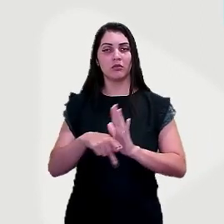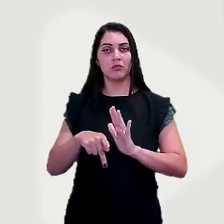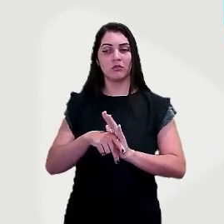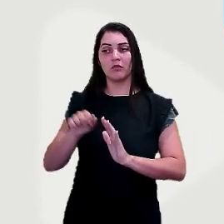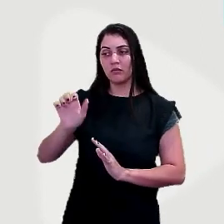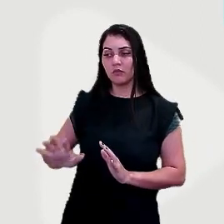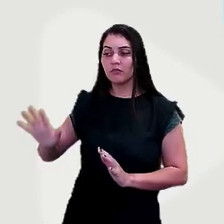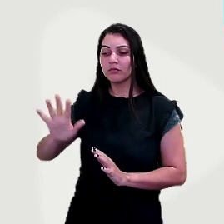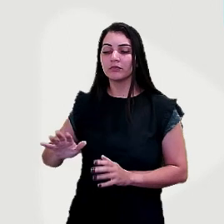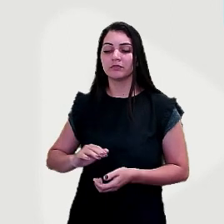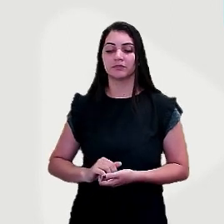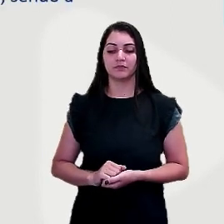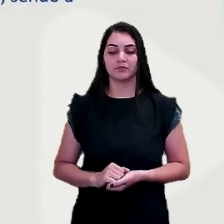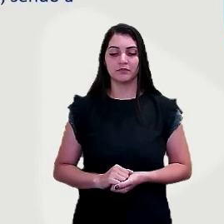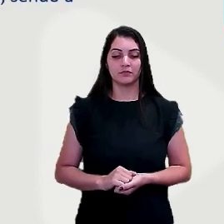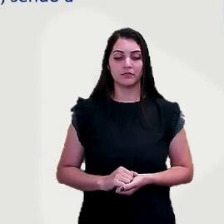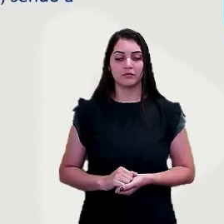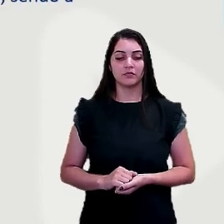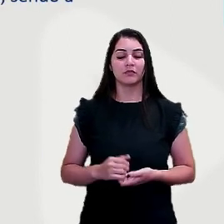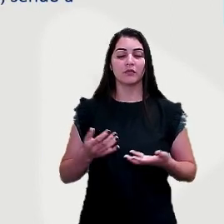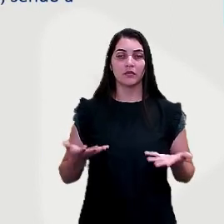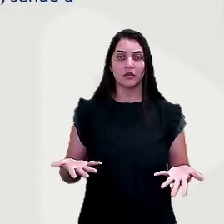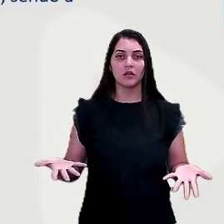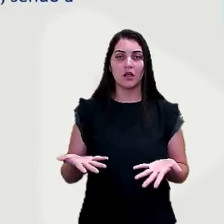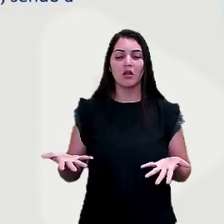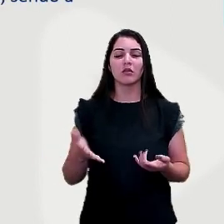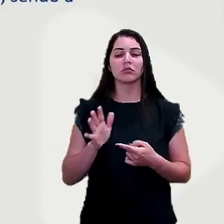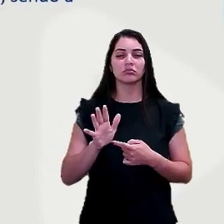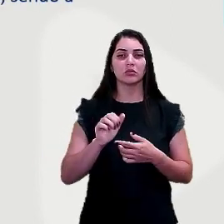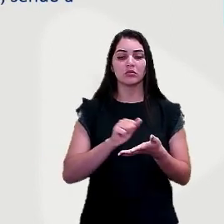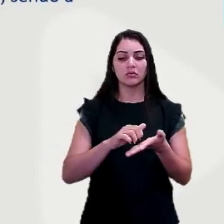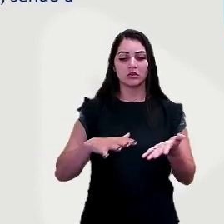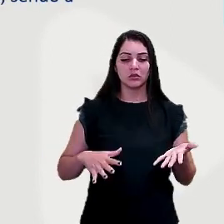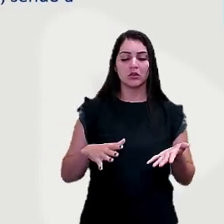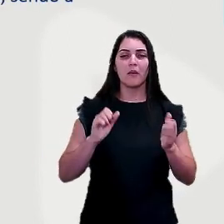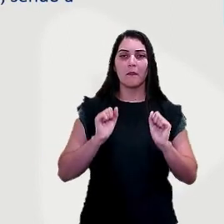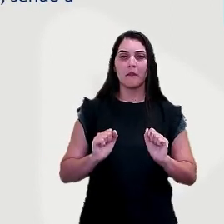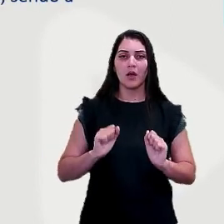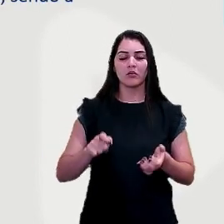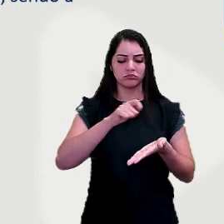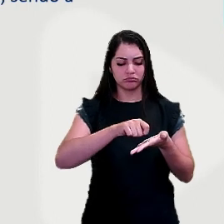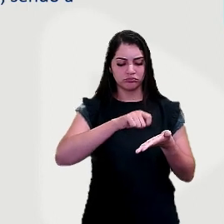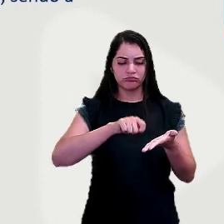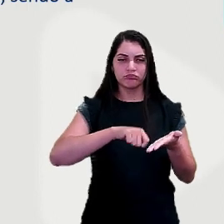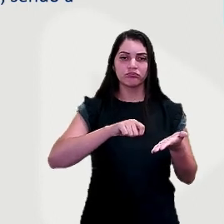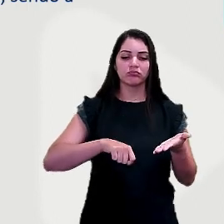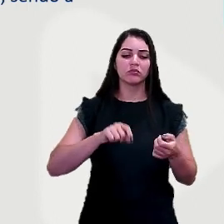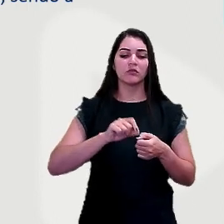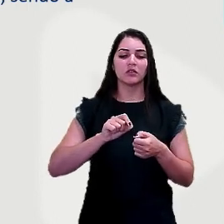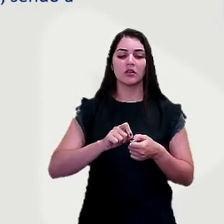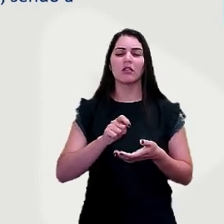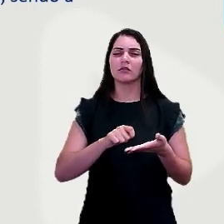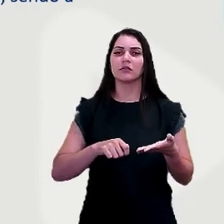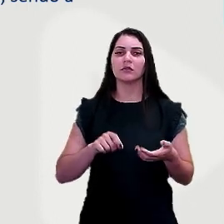continente. certo? E aqui a gente trouxe um exercício aqui, você pode aí pegar o caderninho, fazer as anotações. Eu